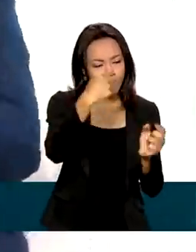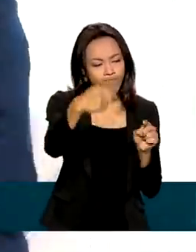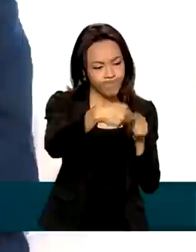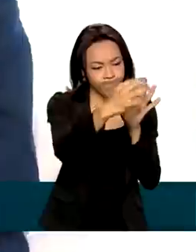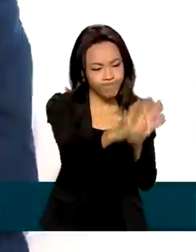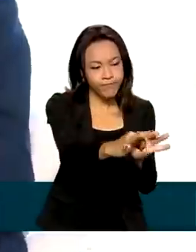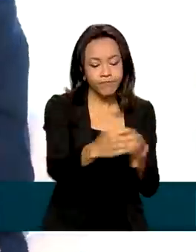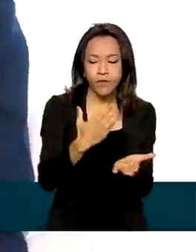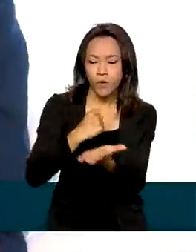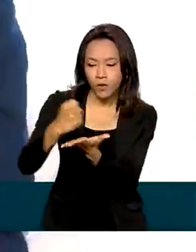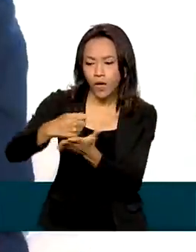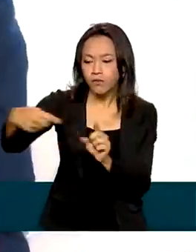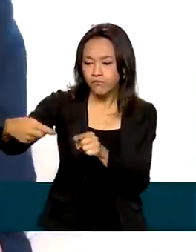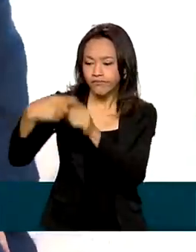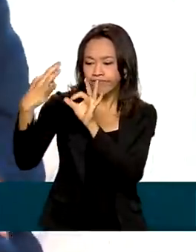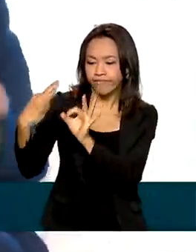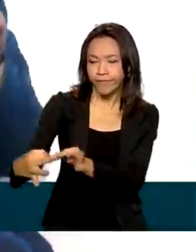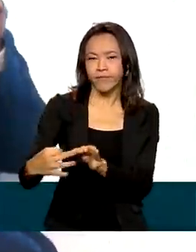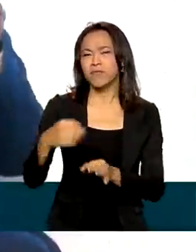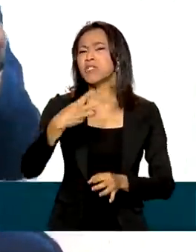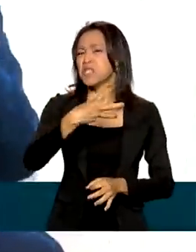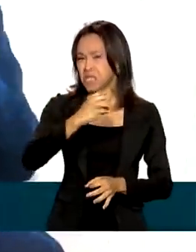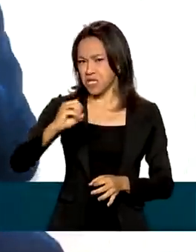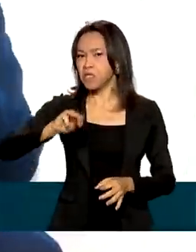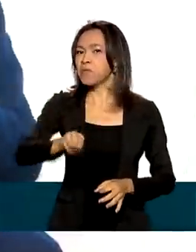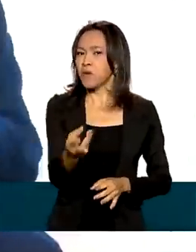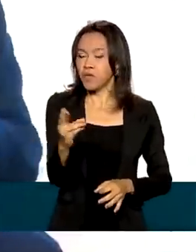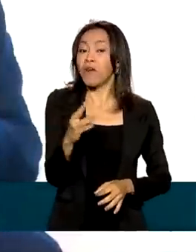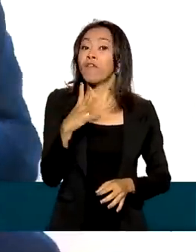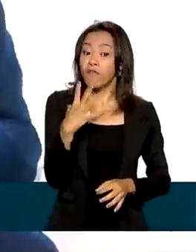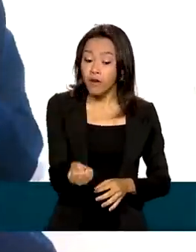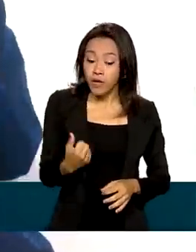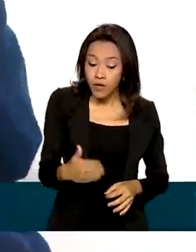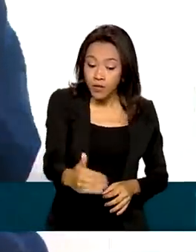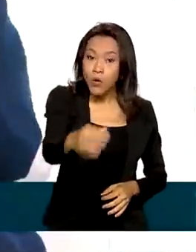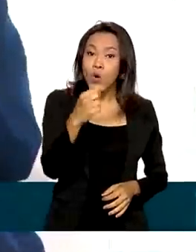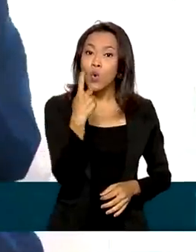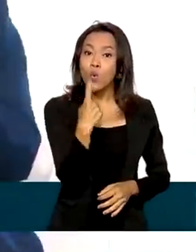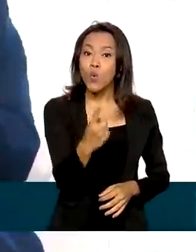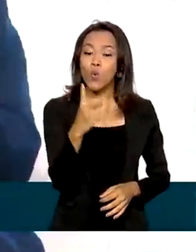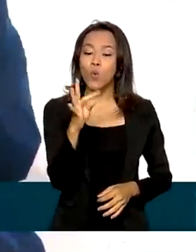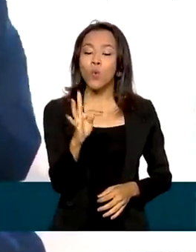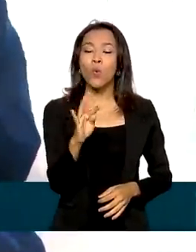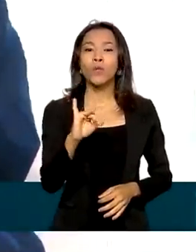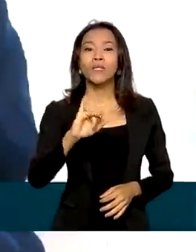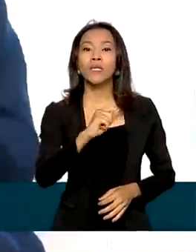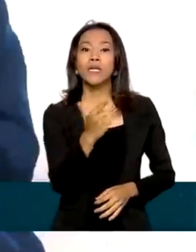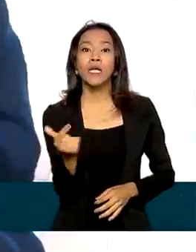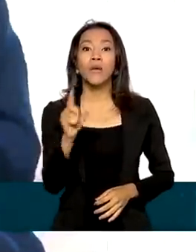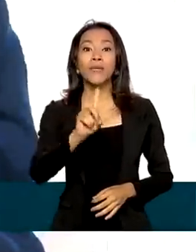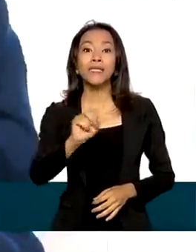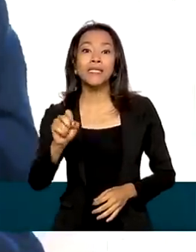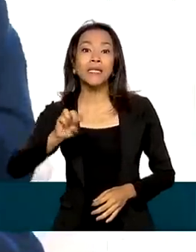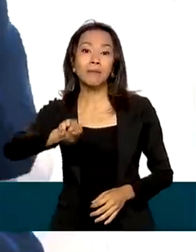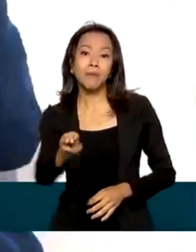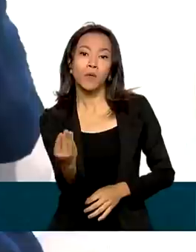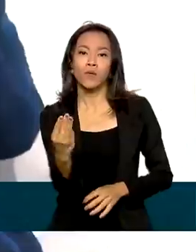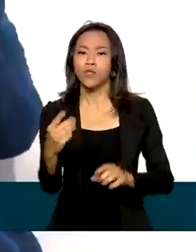estimamos que mais 300 bilhões esse ano. Então vamos ter 1 trilhão e 100 bilhões de contratos.